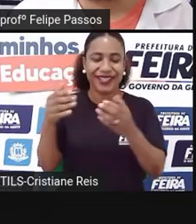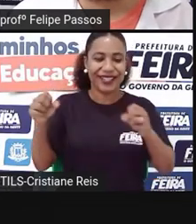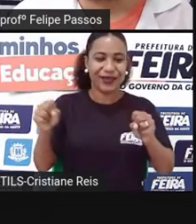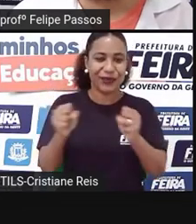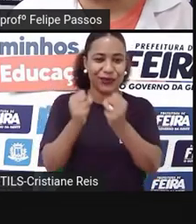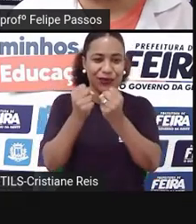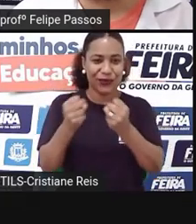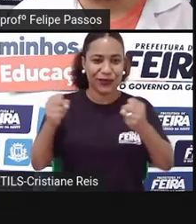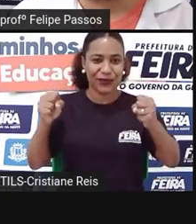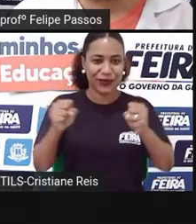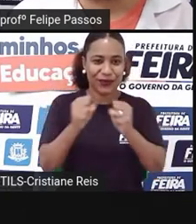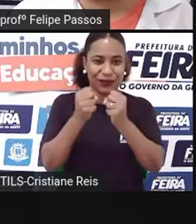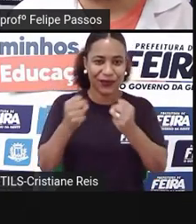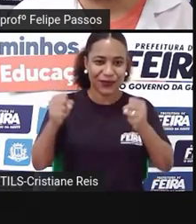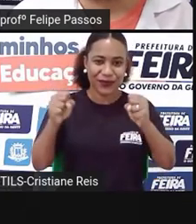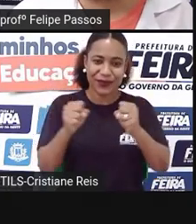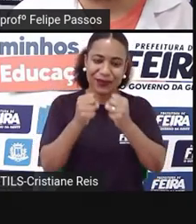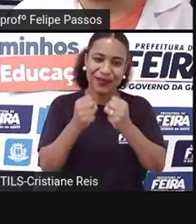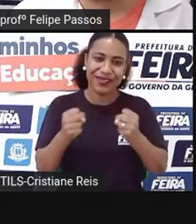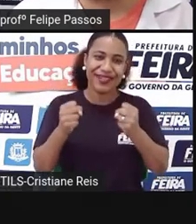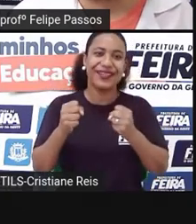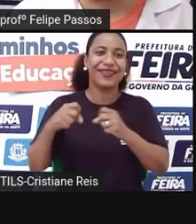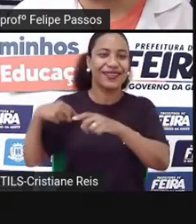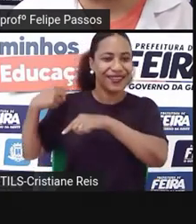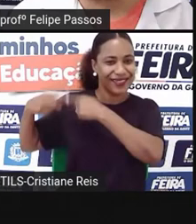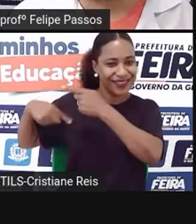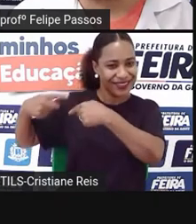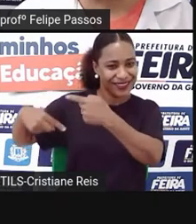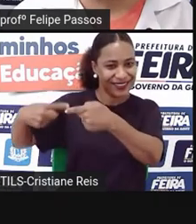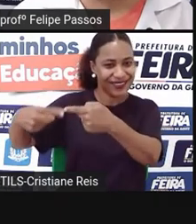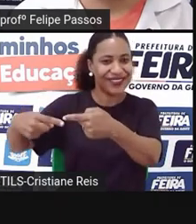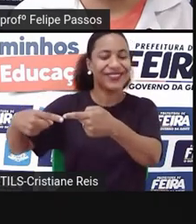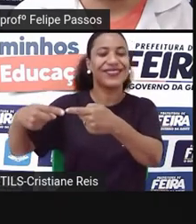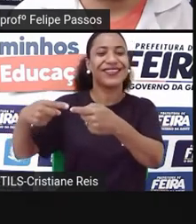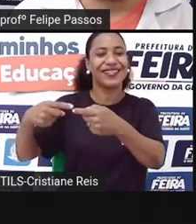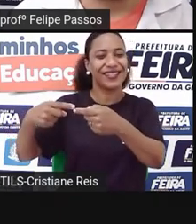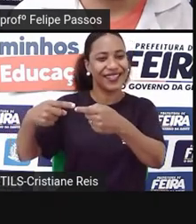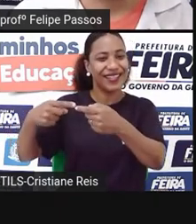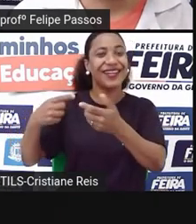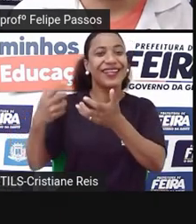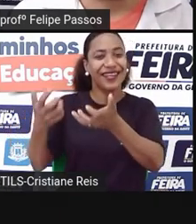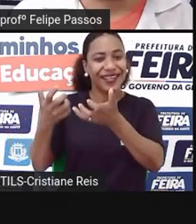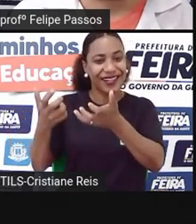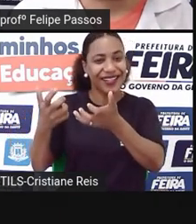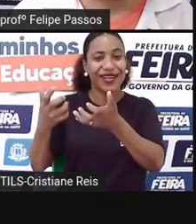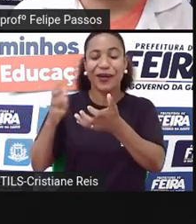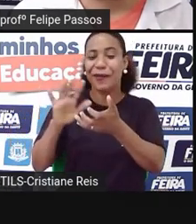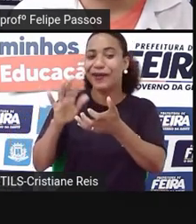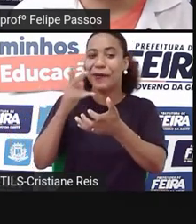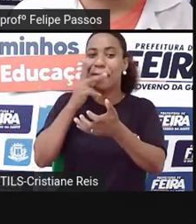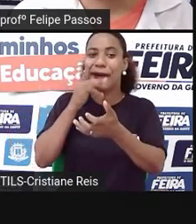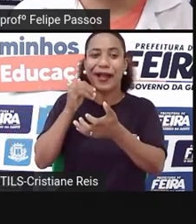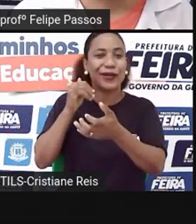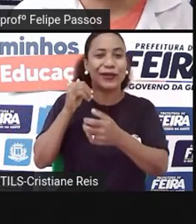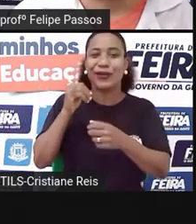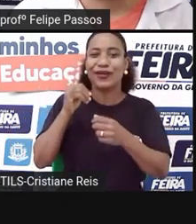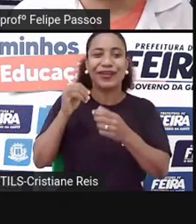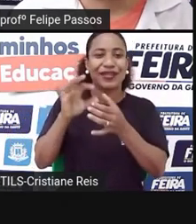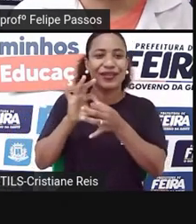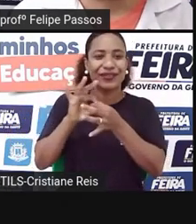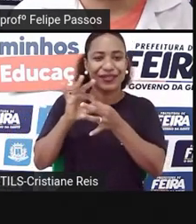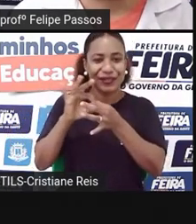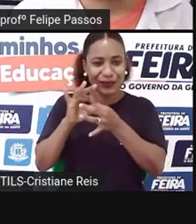O pai não deixou. Aí quando ele ficou mais velho ele comprou a sanfona. E legal que hoje o filho dele, Mimica,